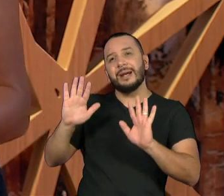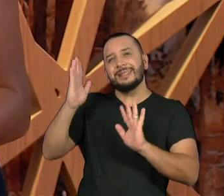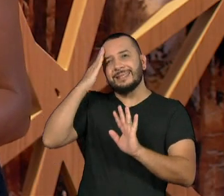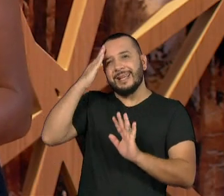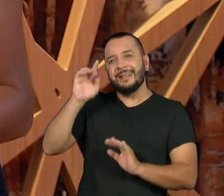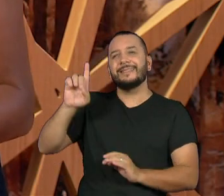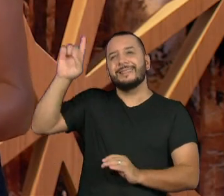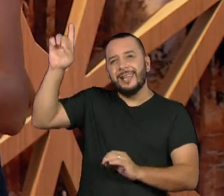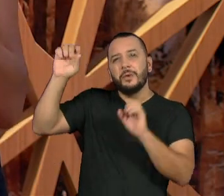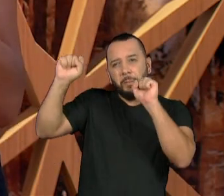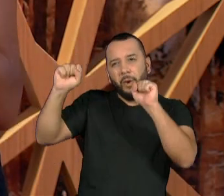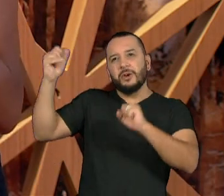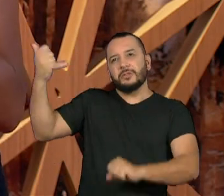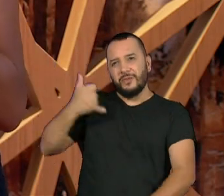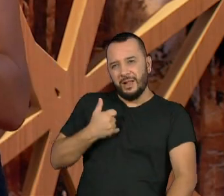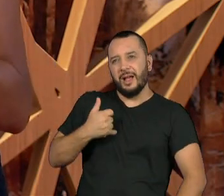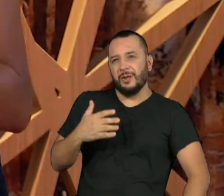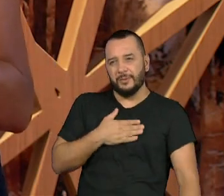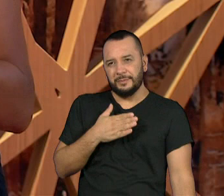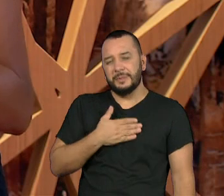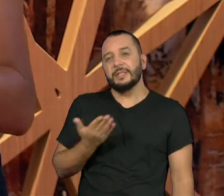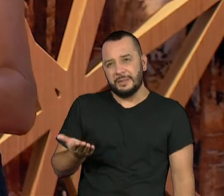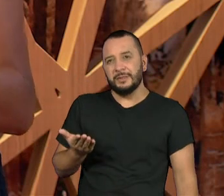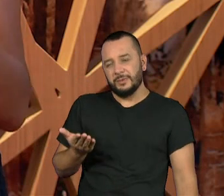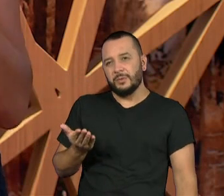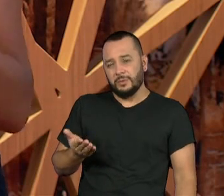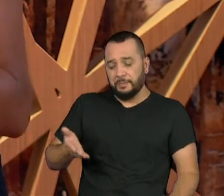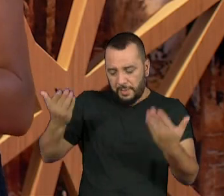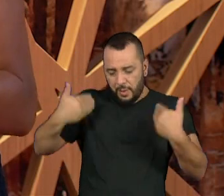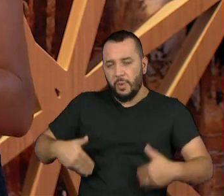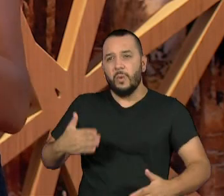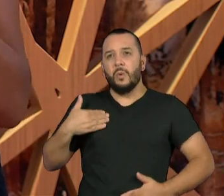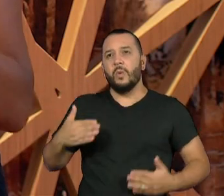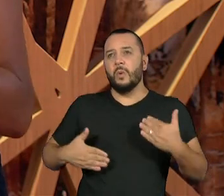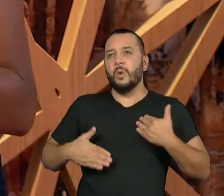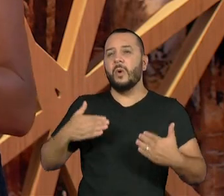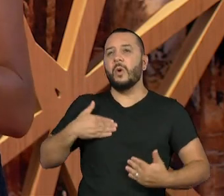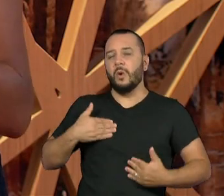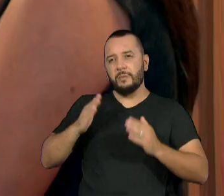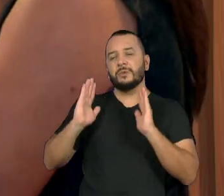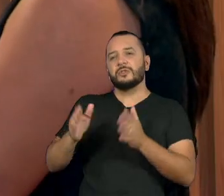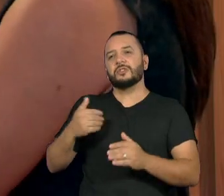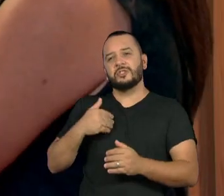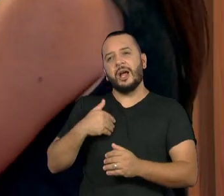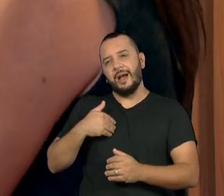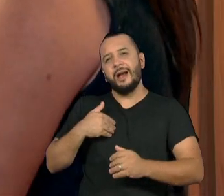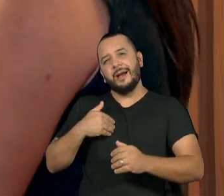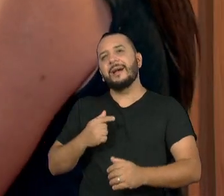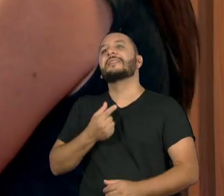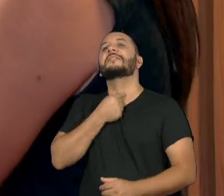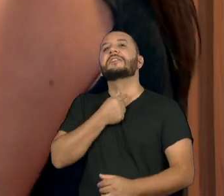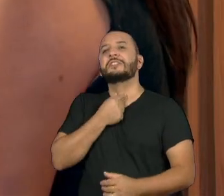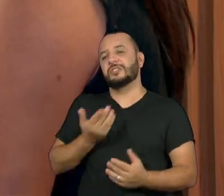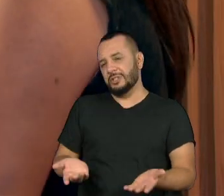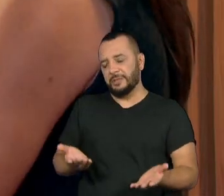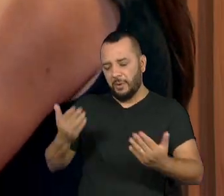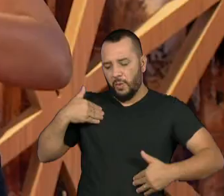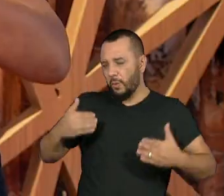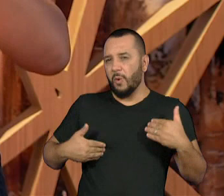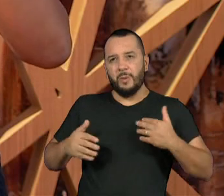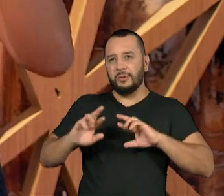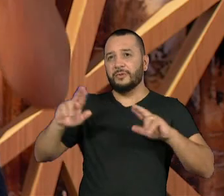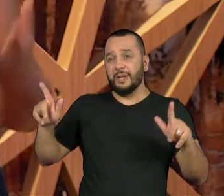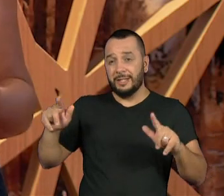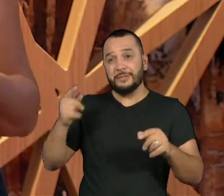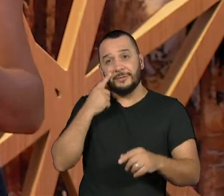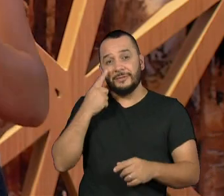falar com as pessoas através do meu corpo travesti, do meu corpo transgressor. Ver hoje a Jaque, com esse trabalho, em plena